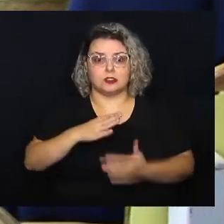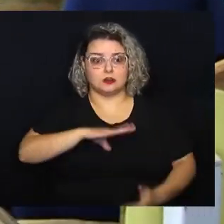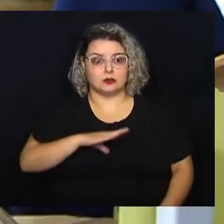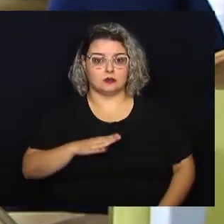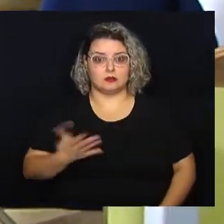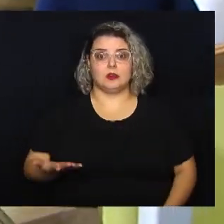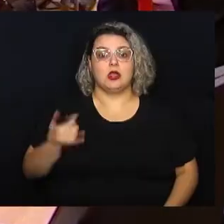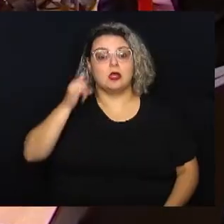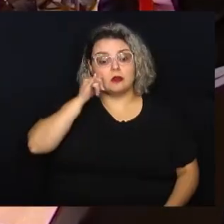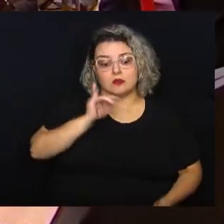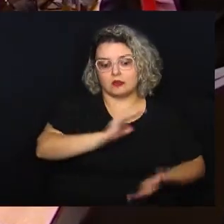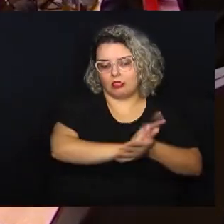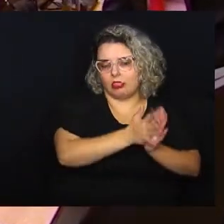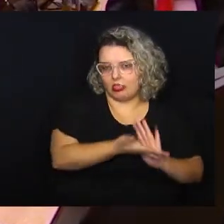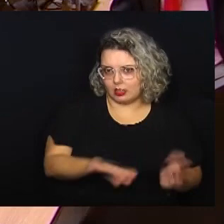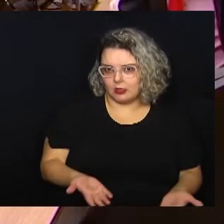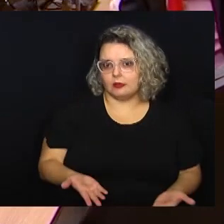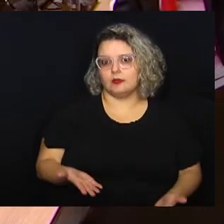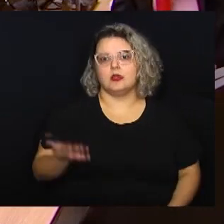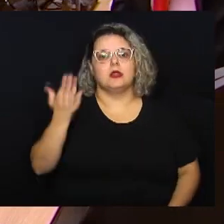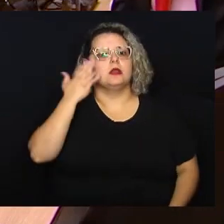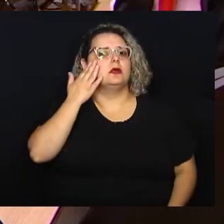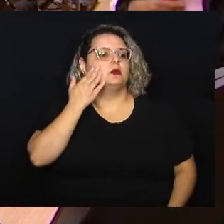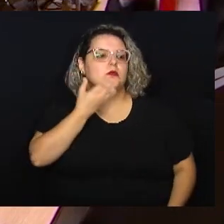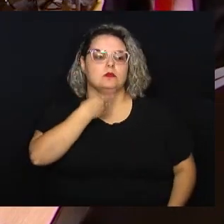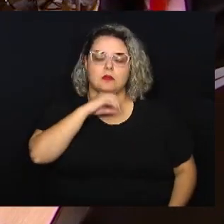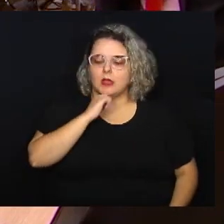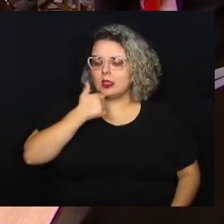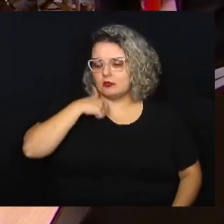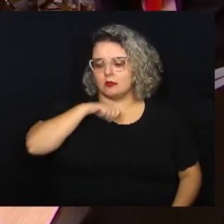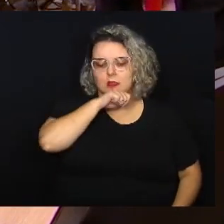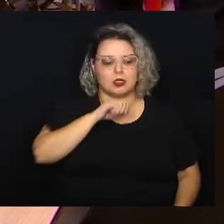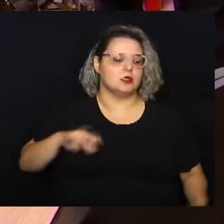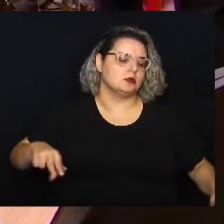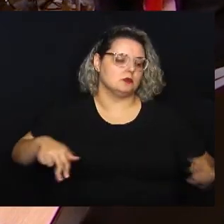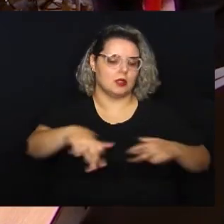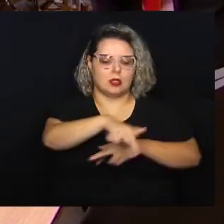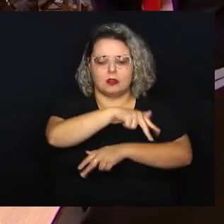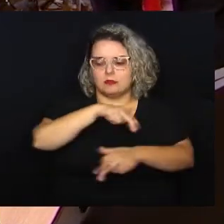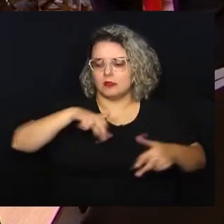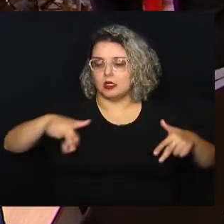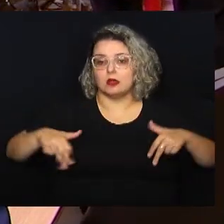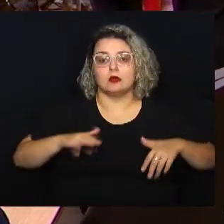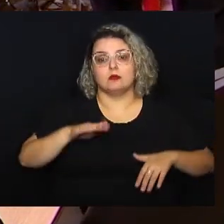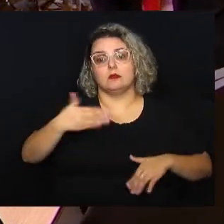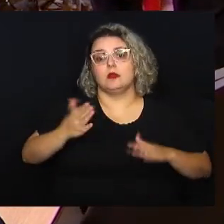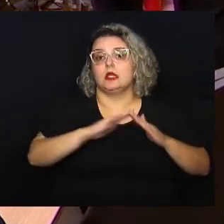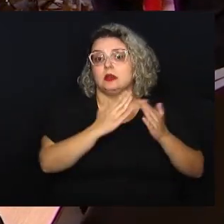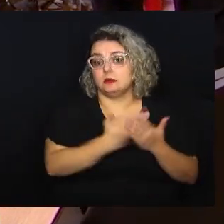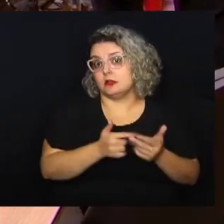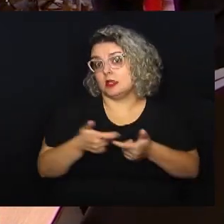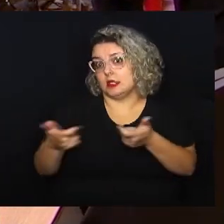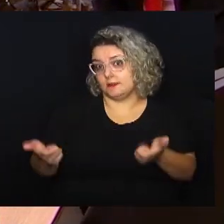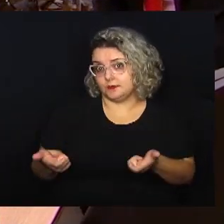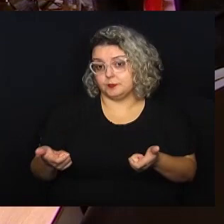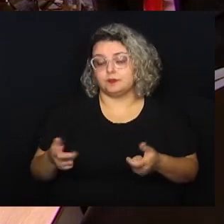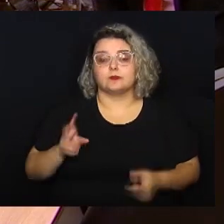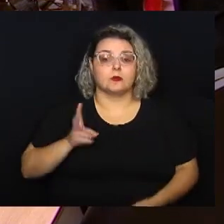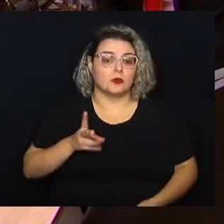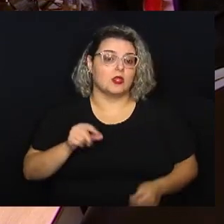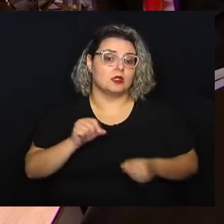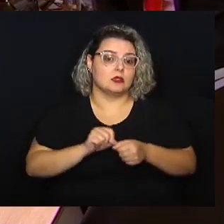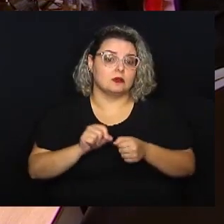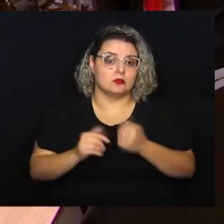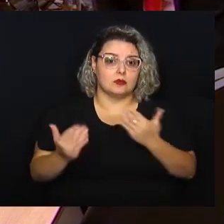eventuais ataques. A gente sabe que a circulação, muitas vezes, de pais, enfim, até pessoas fora do ambiente escolar é muito grande, né? Então, eu sempre faço